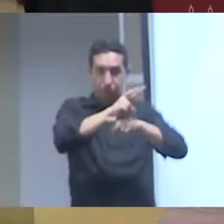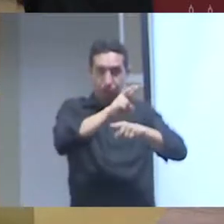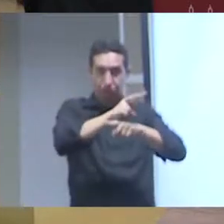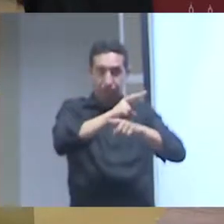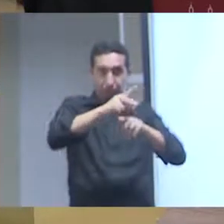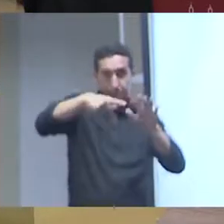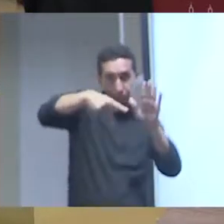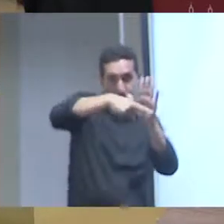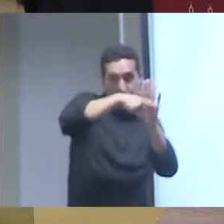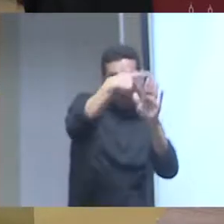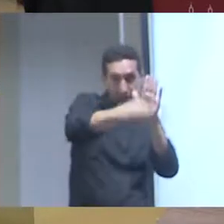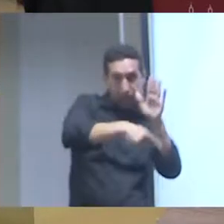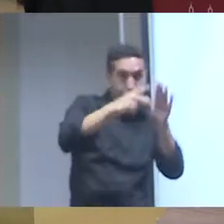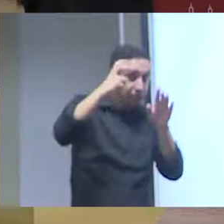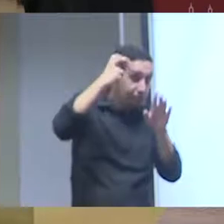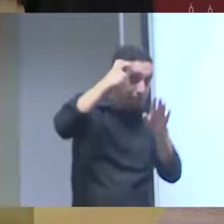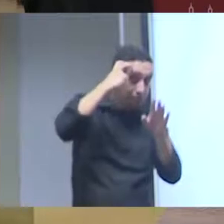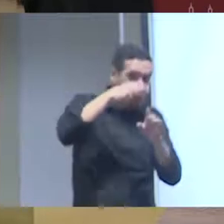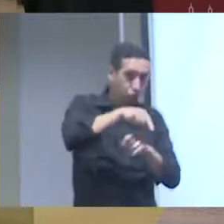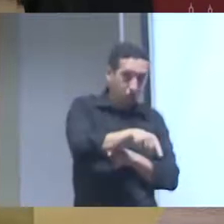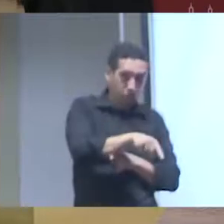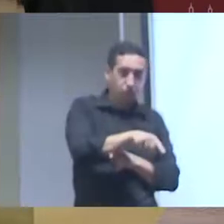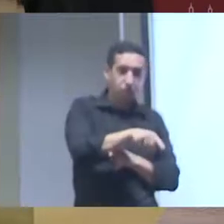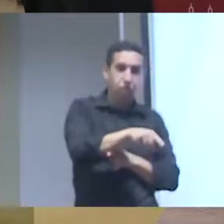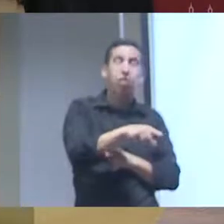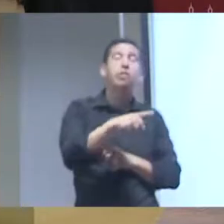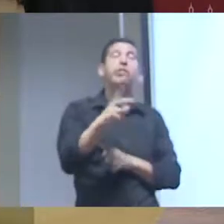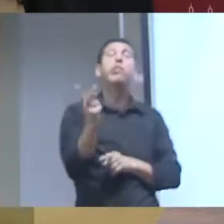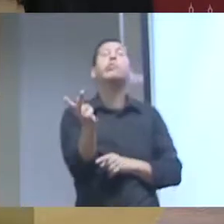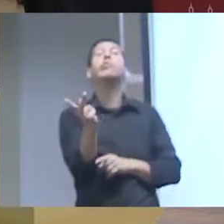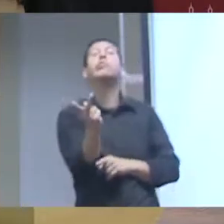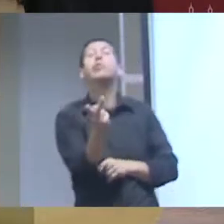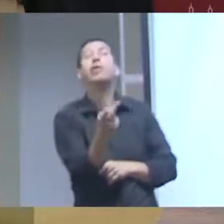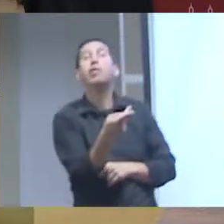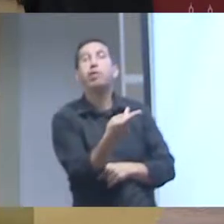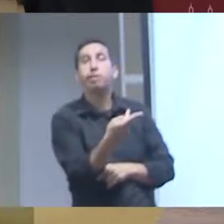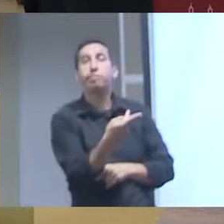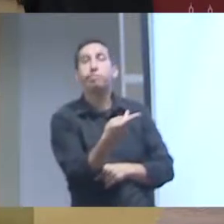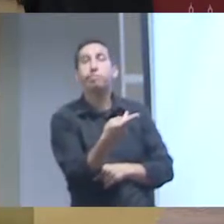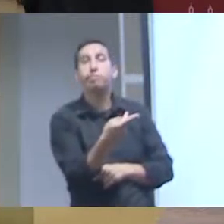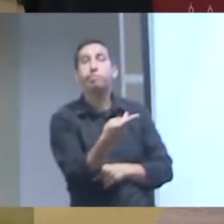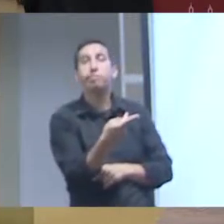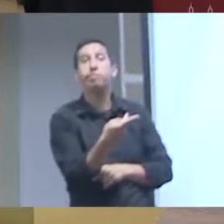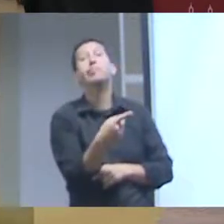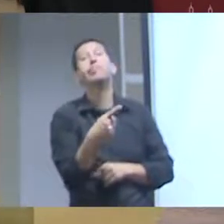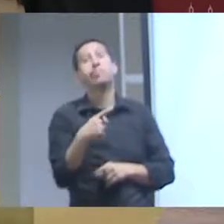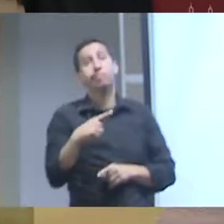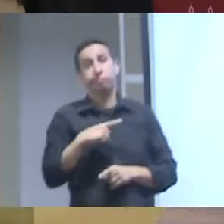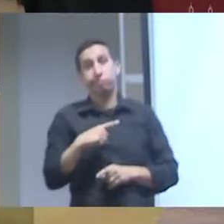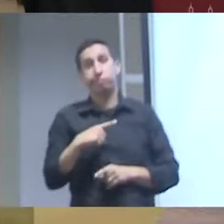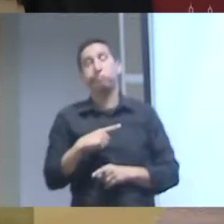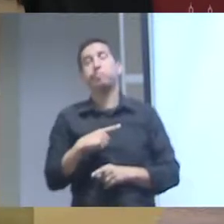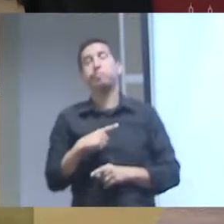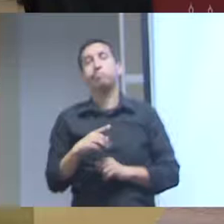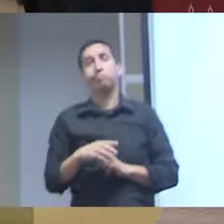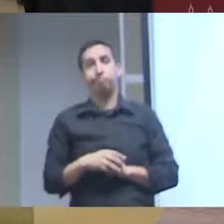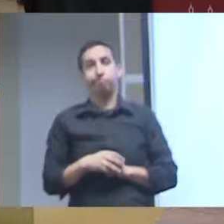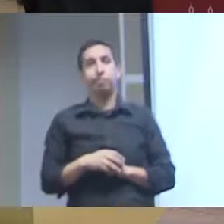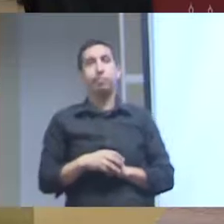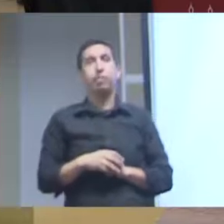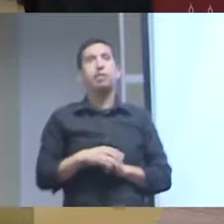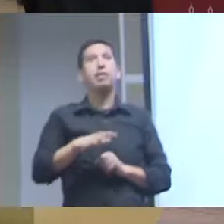de propriedade intelectual acaba está tendendo a privilegiar os grandes